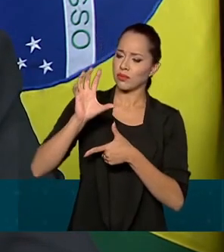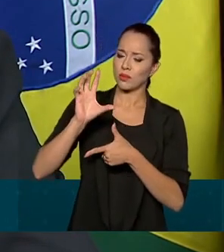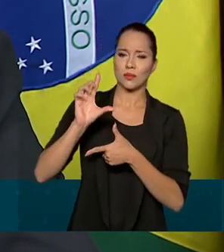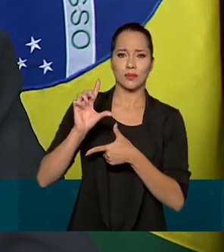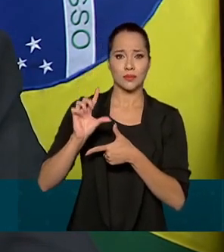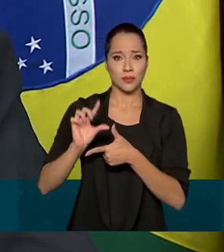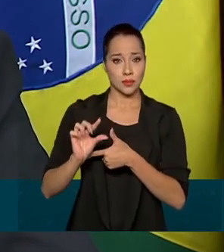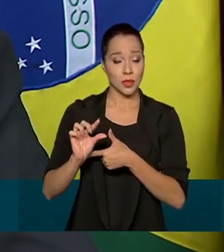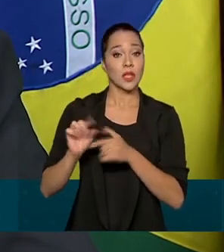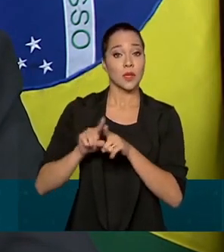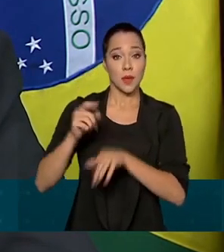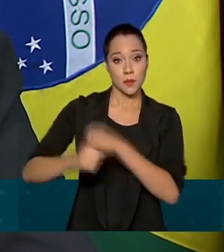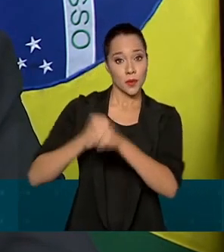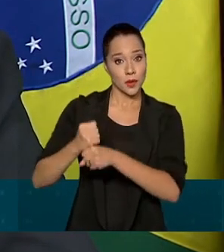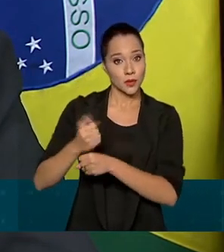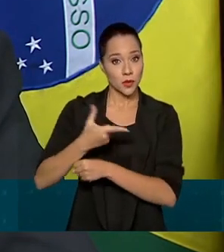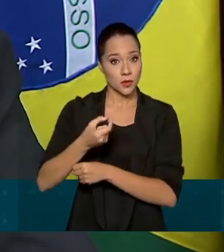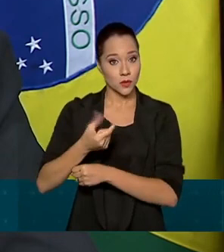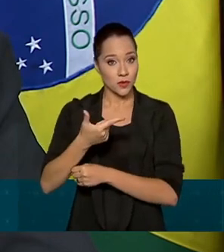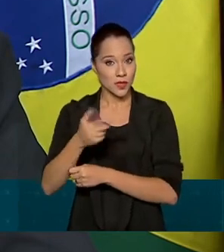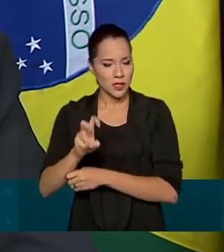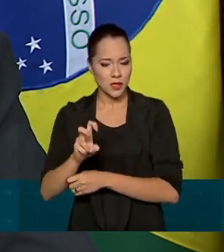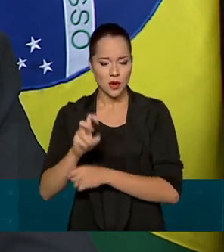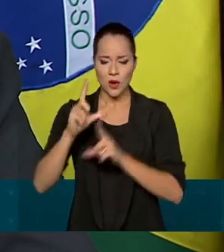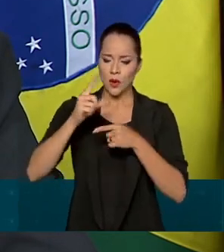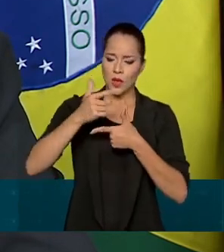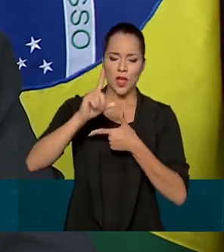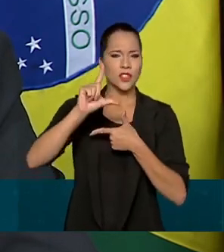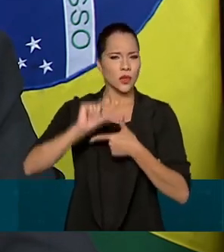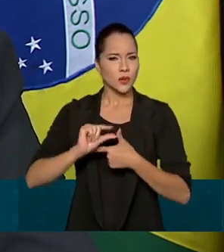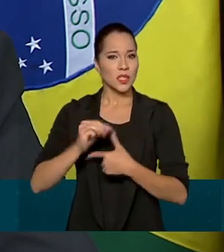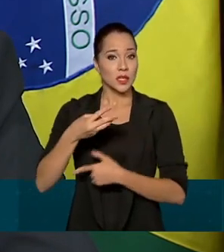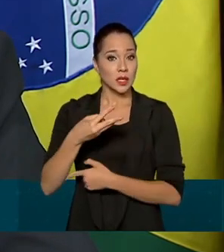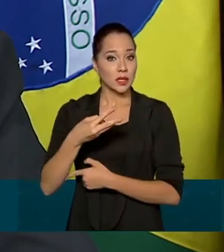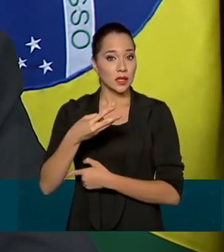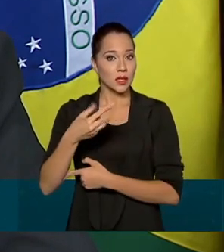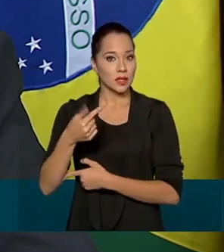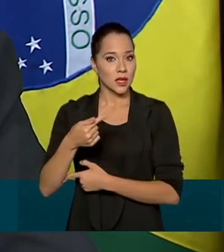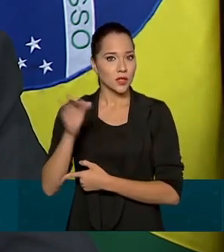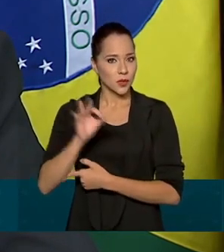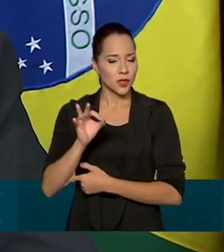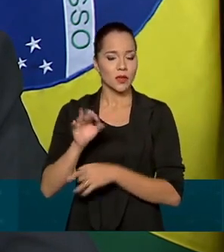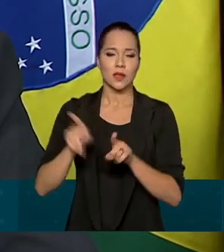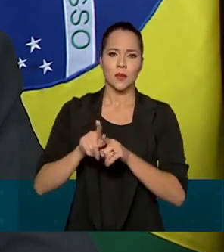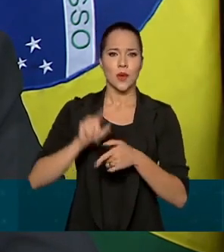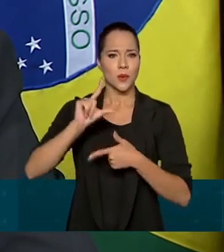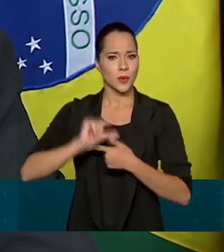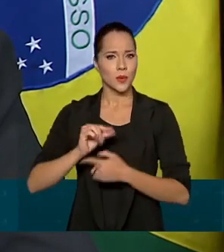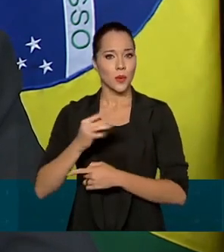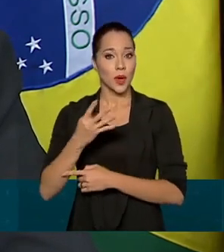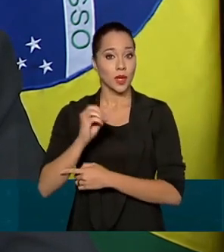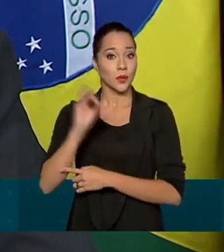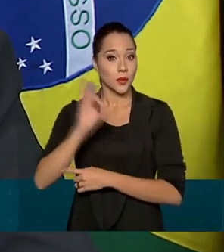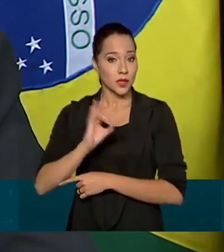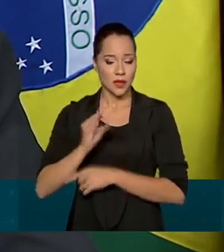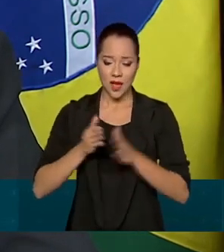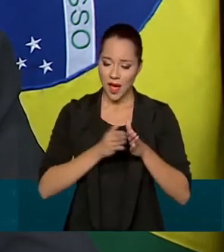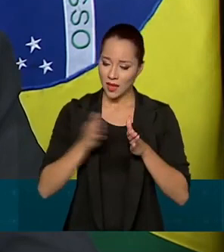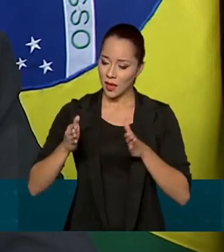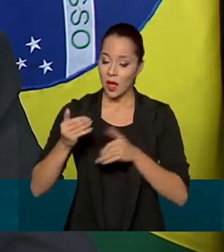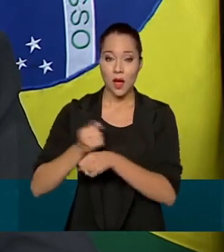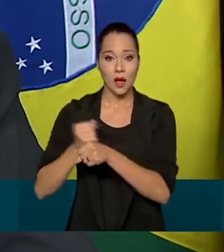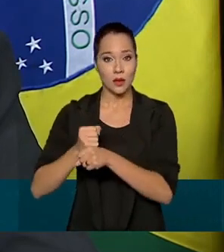inclusive para 2025, de 37% e de 40% até 2030.